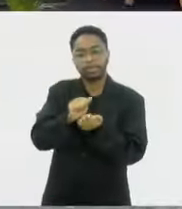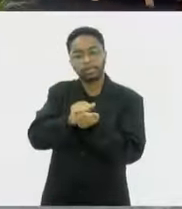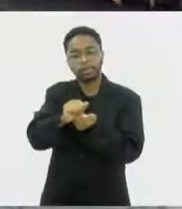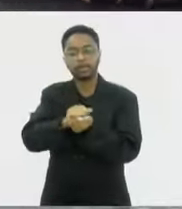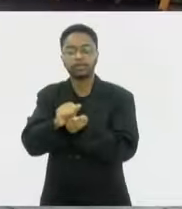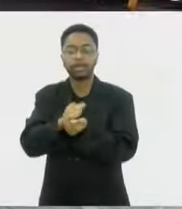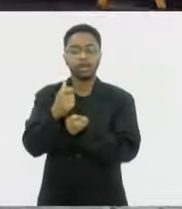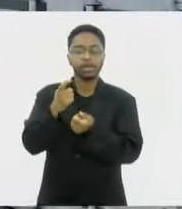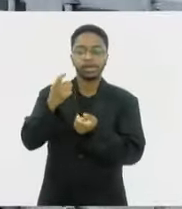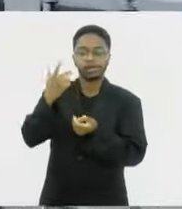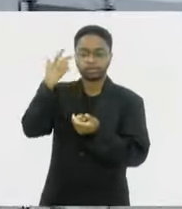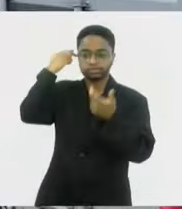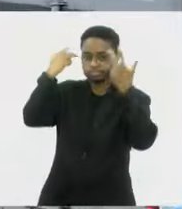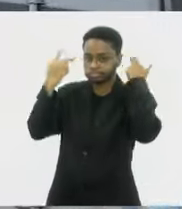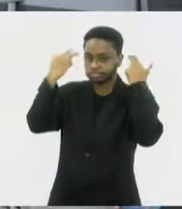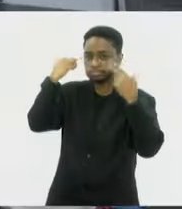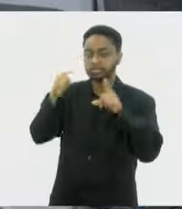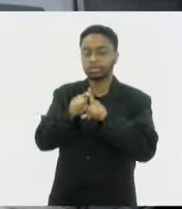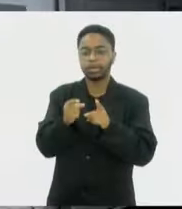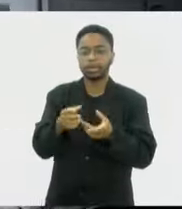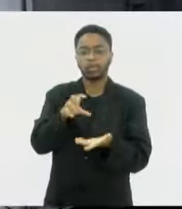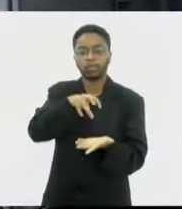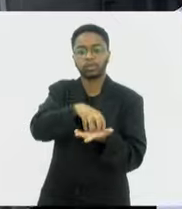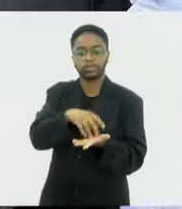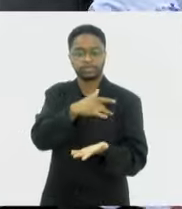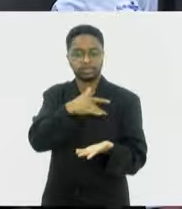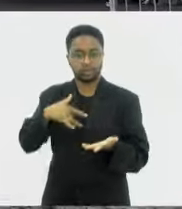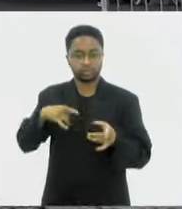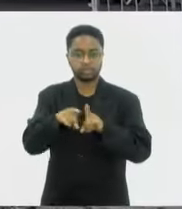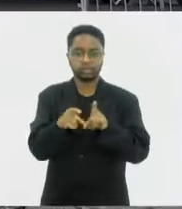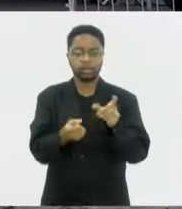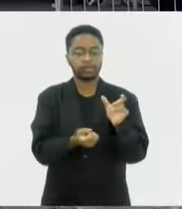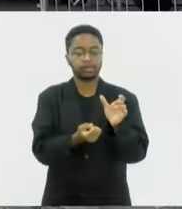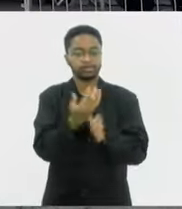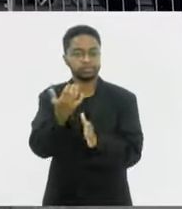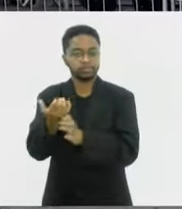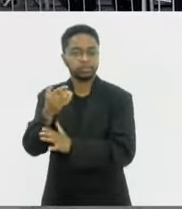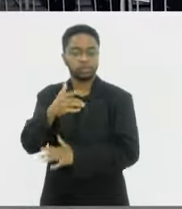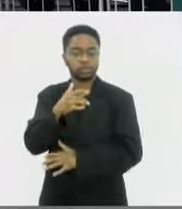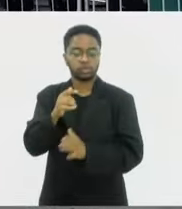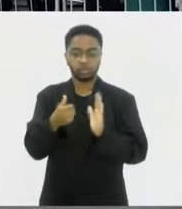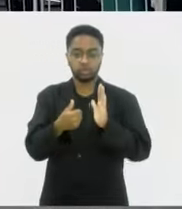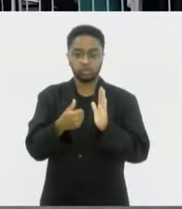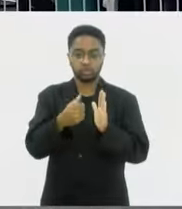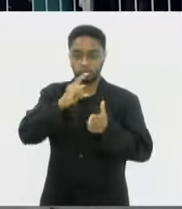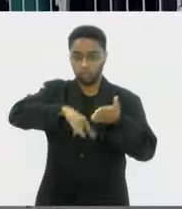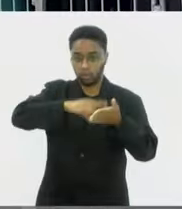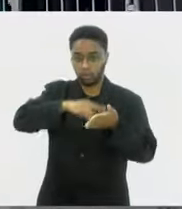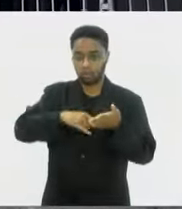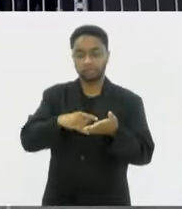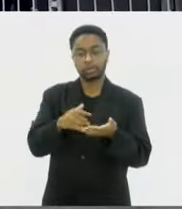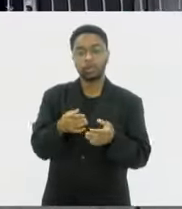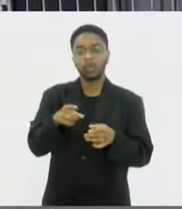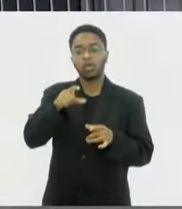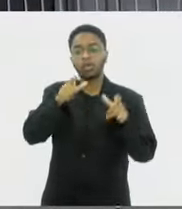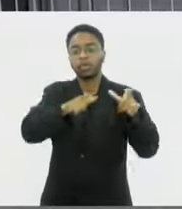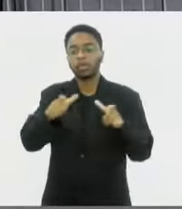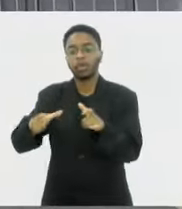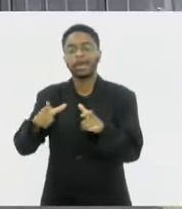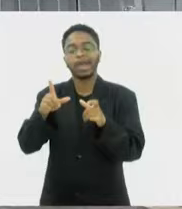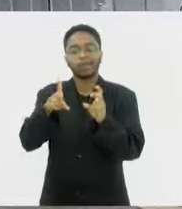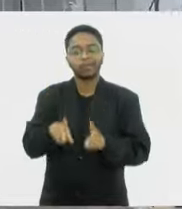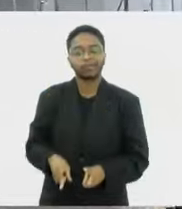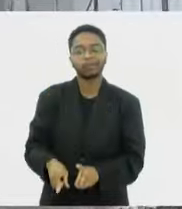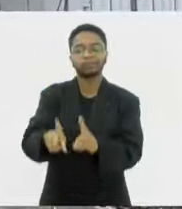cabelo e barba, além de postos de saúde e emissão de documentos. O ponto de apoio na rua faz parte do programa Seguir em Frente, uma série de